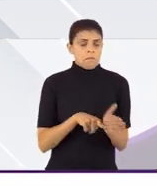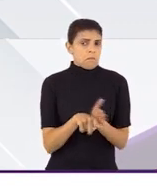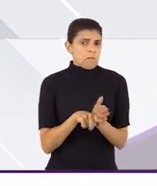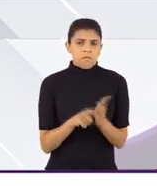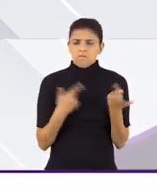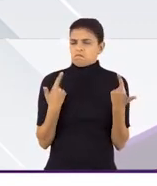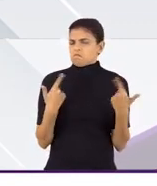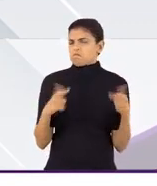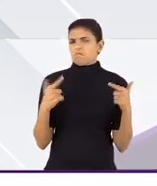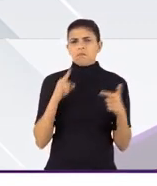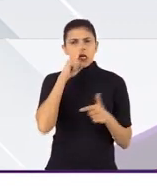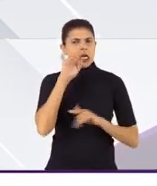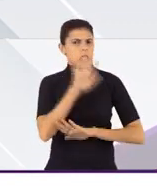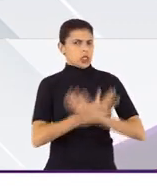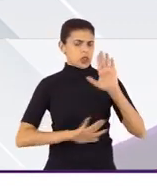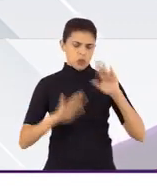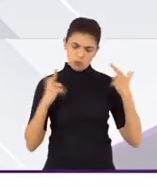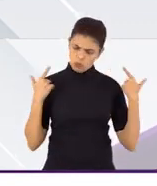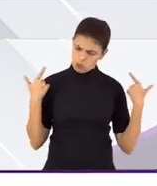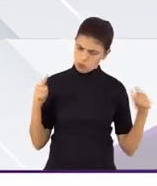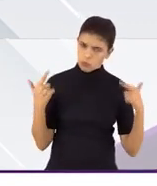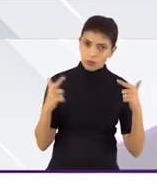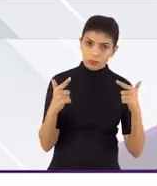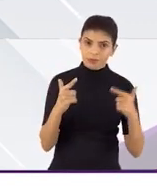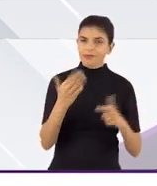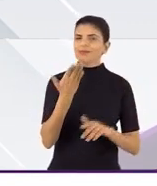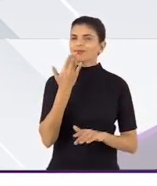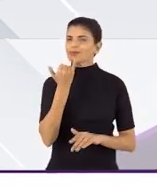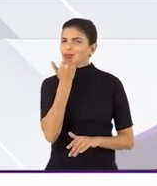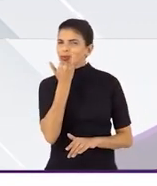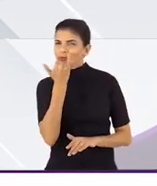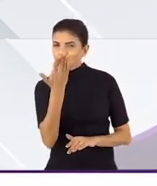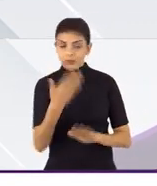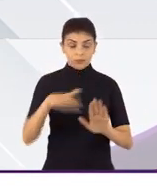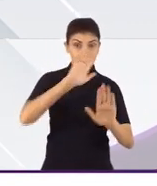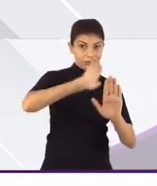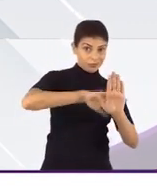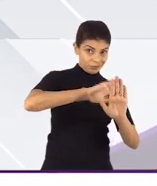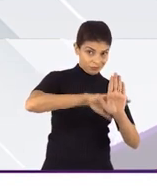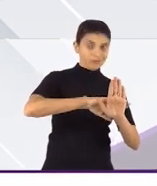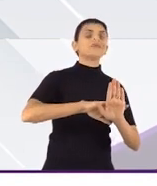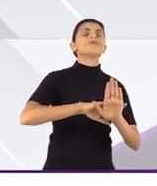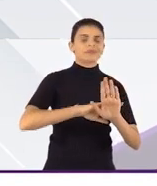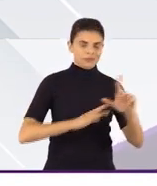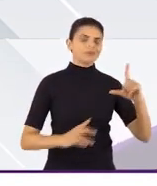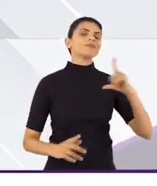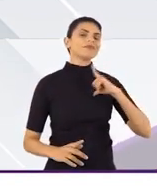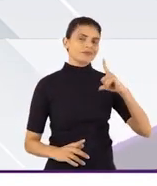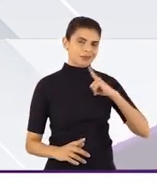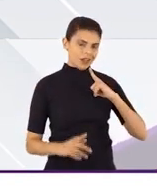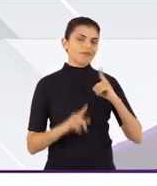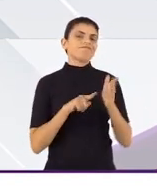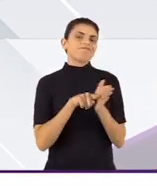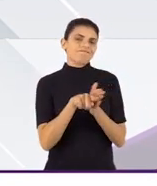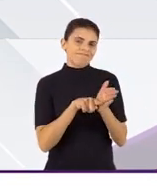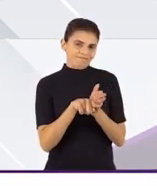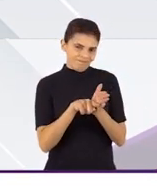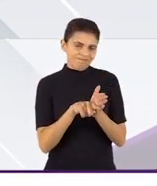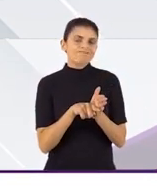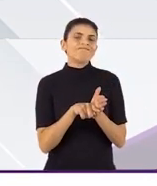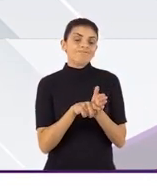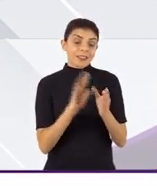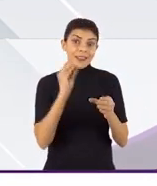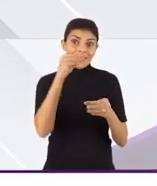minha pesquisa não tem risco. Na realidade, toda pesquisa envolve riscos.